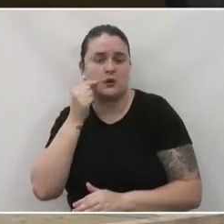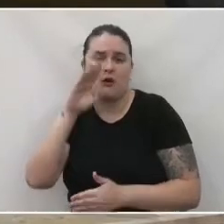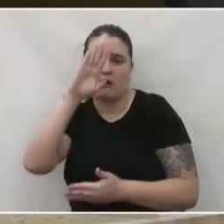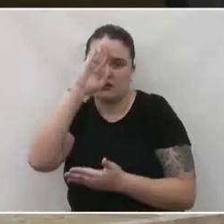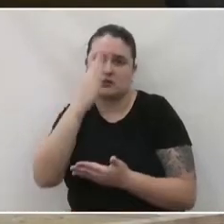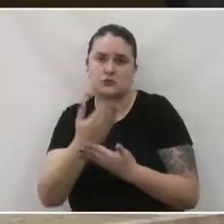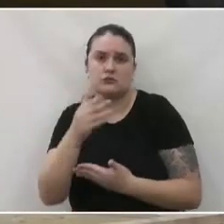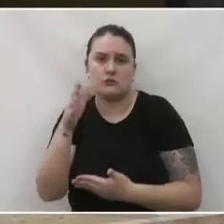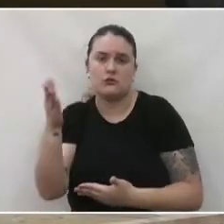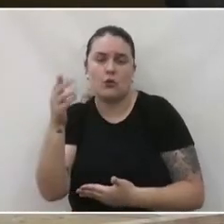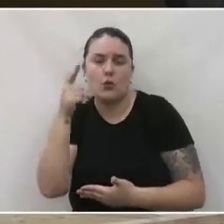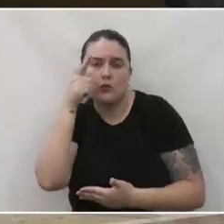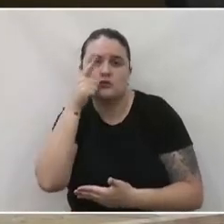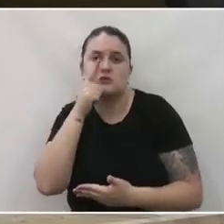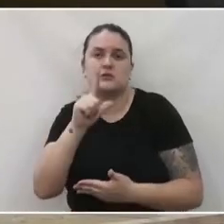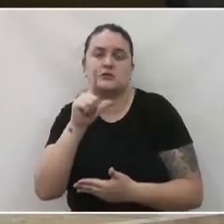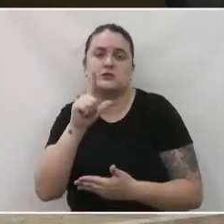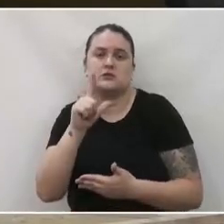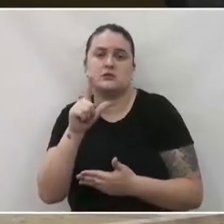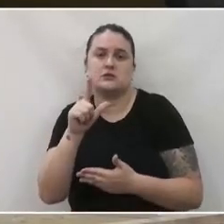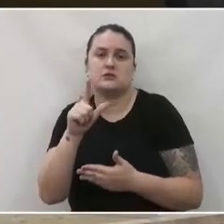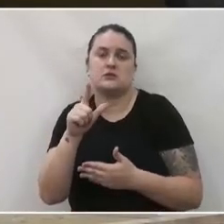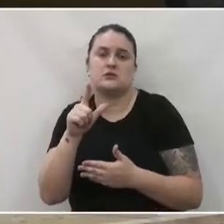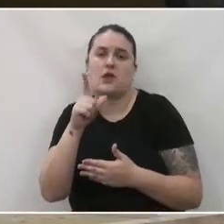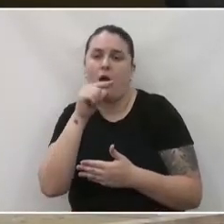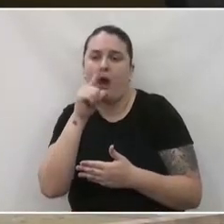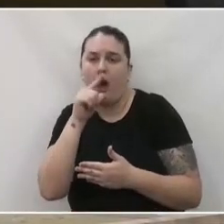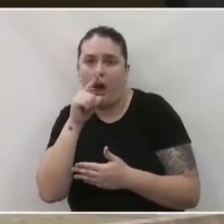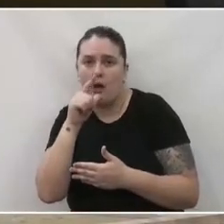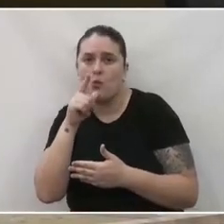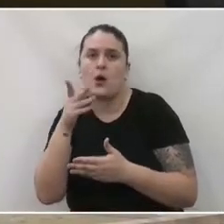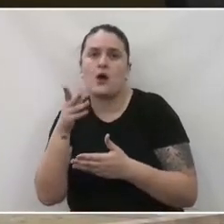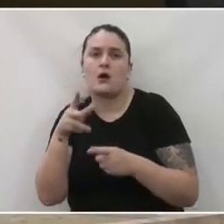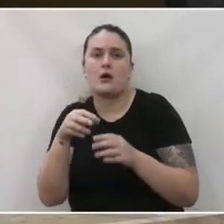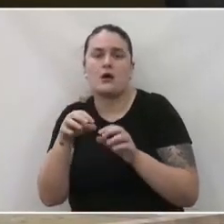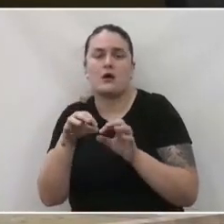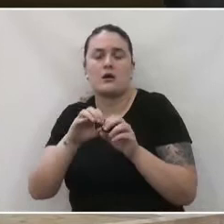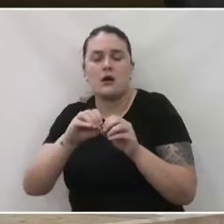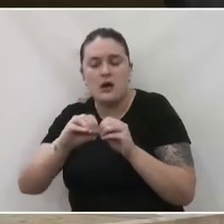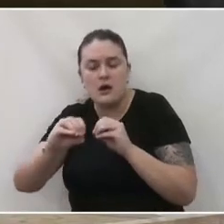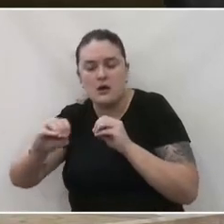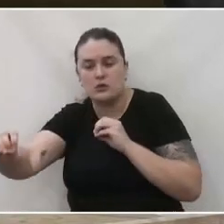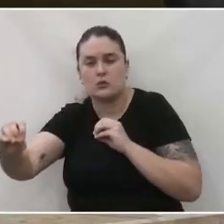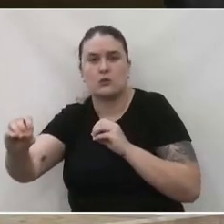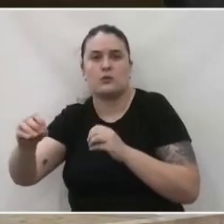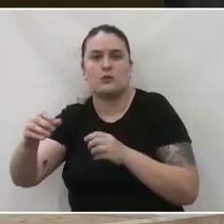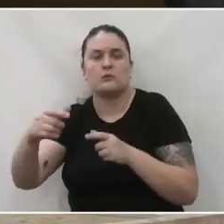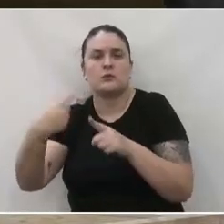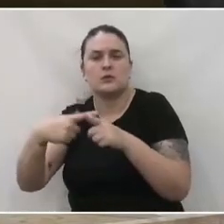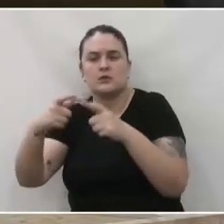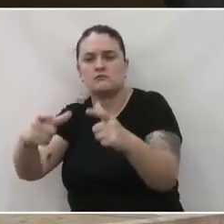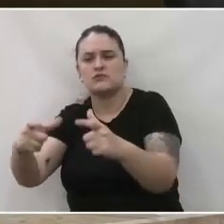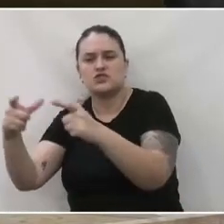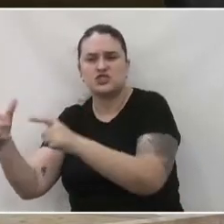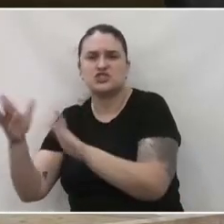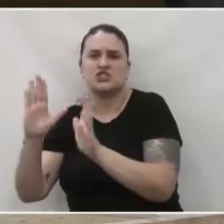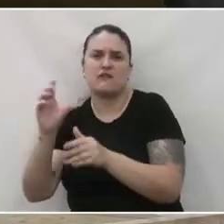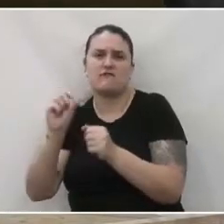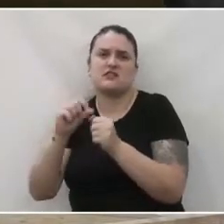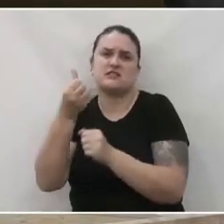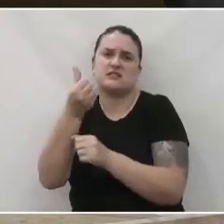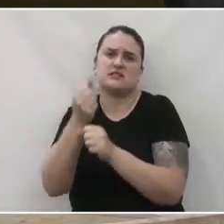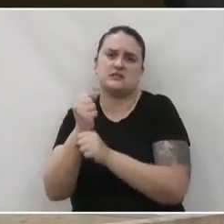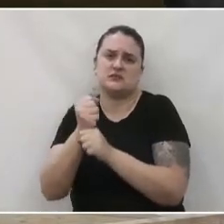vamos conseguir levar essa abençoada água para essas duas localidades que vão perecendo já há muitos